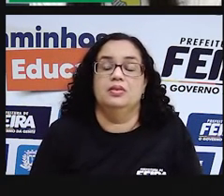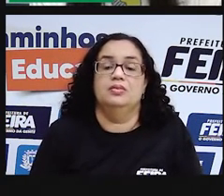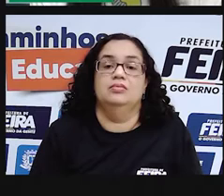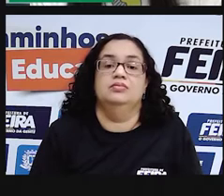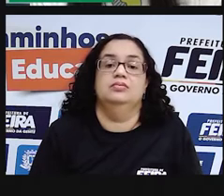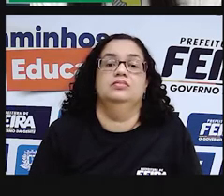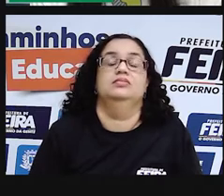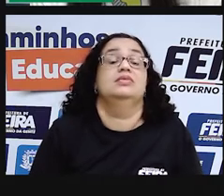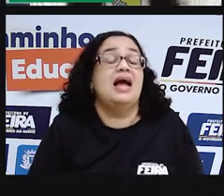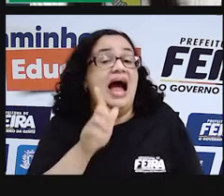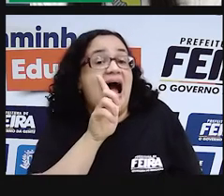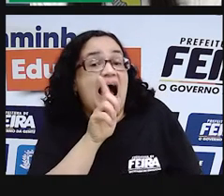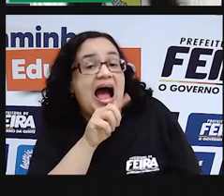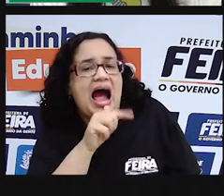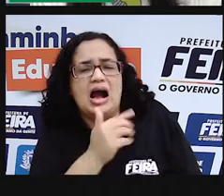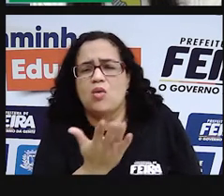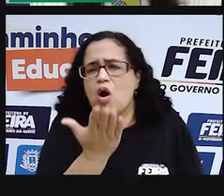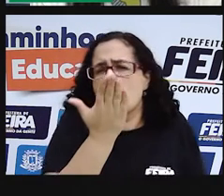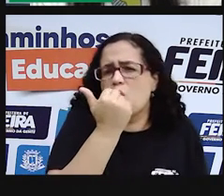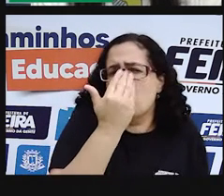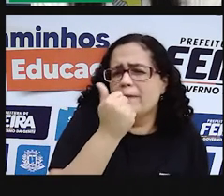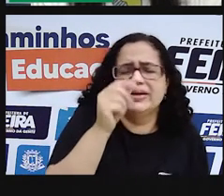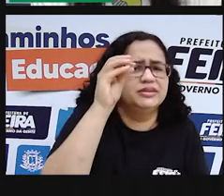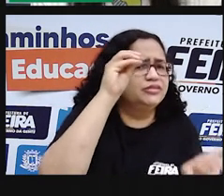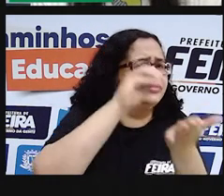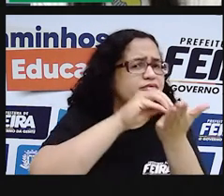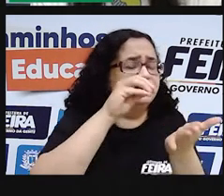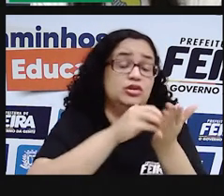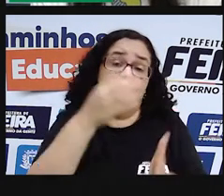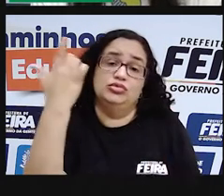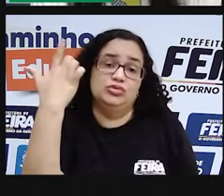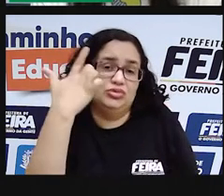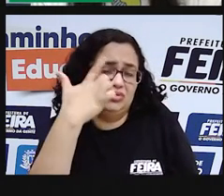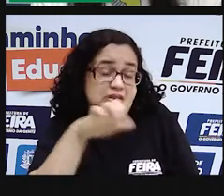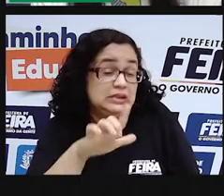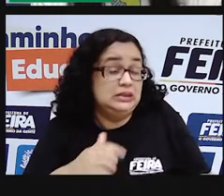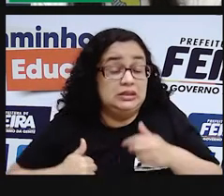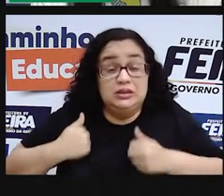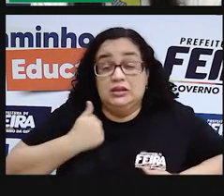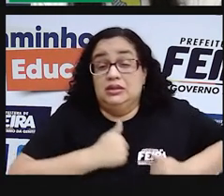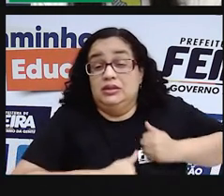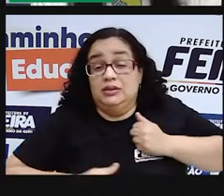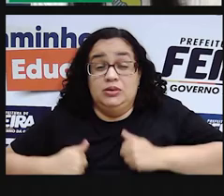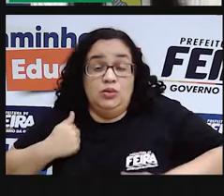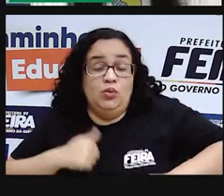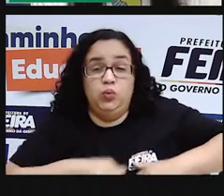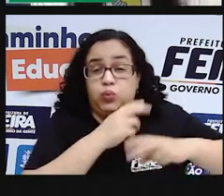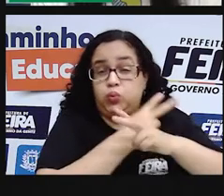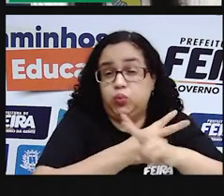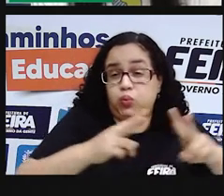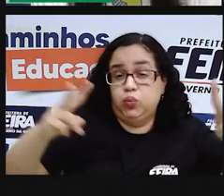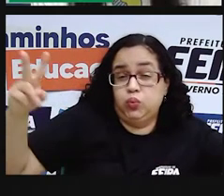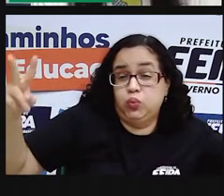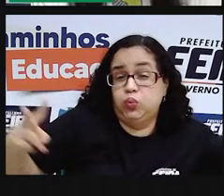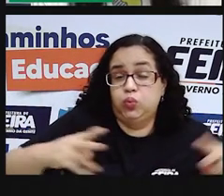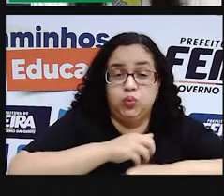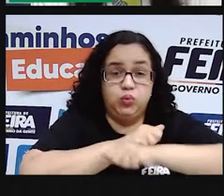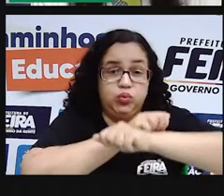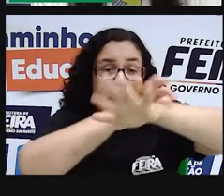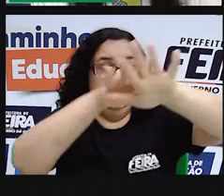A água e comida afindavam outra vez. A aflição, como vendaval, se espalhou.